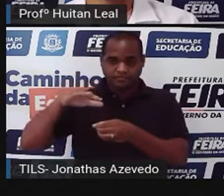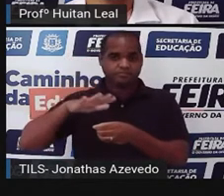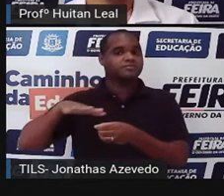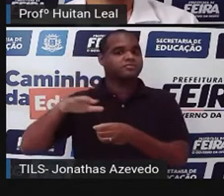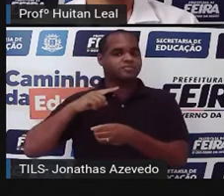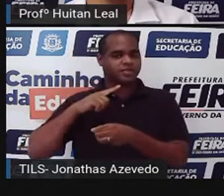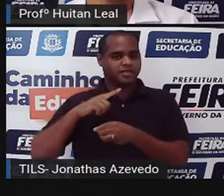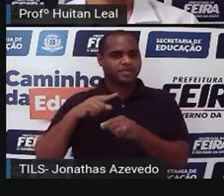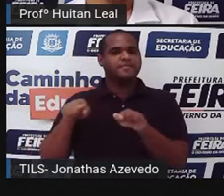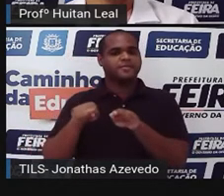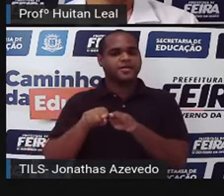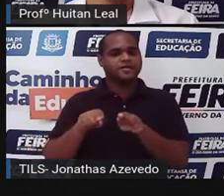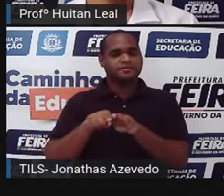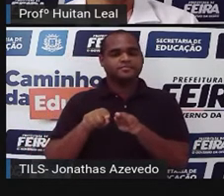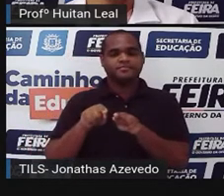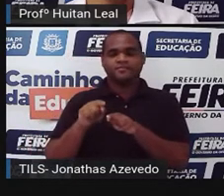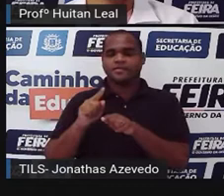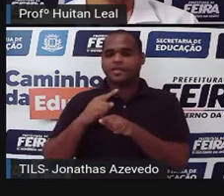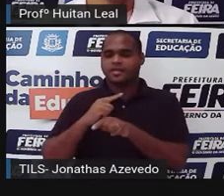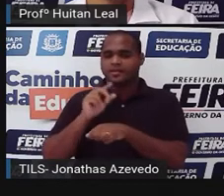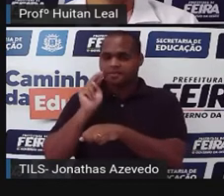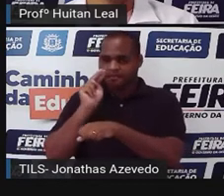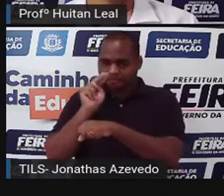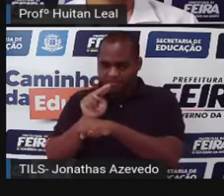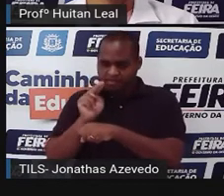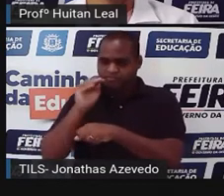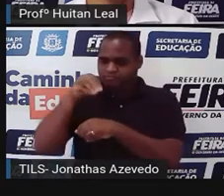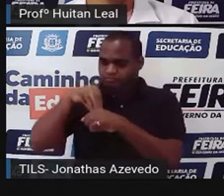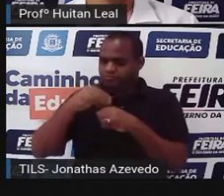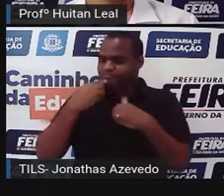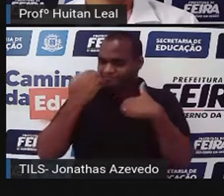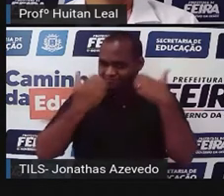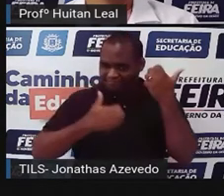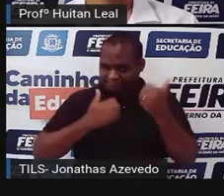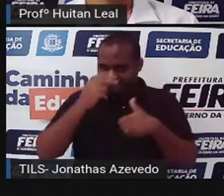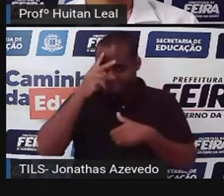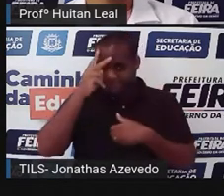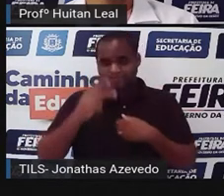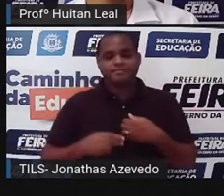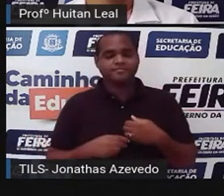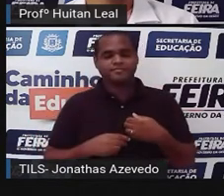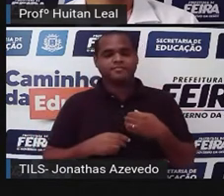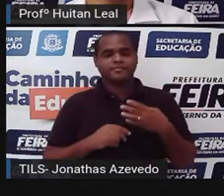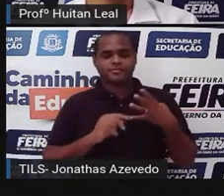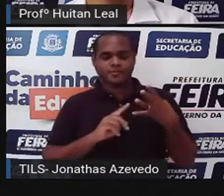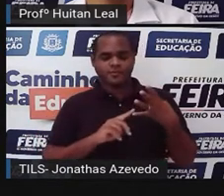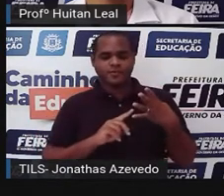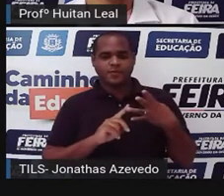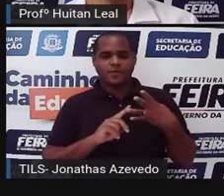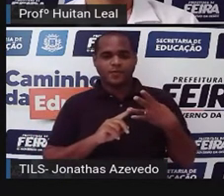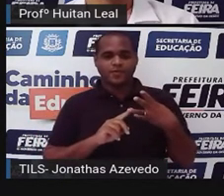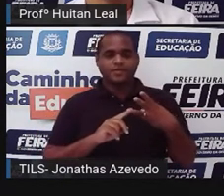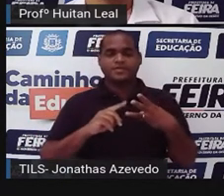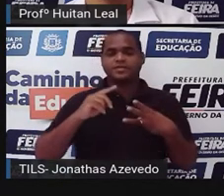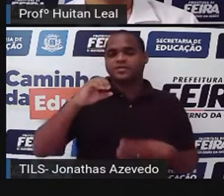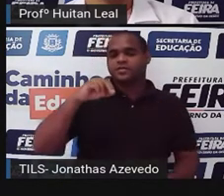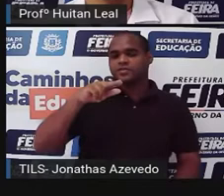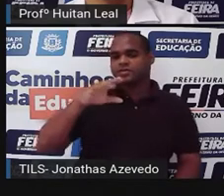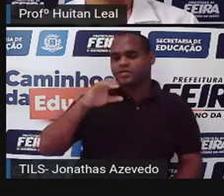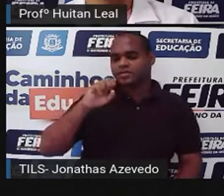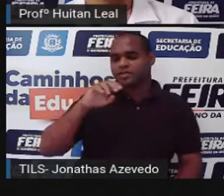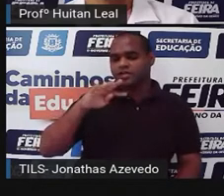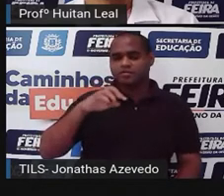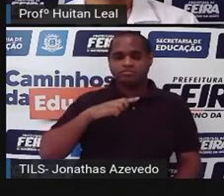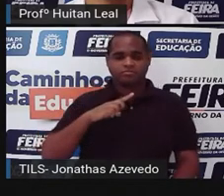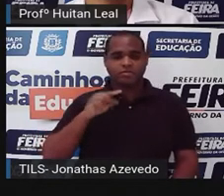personagens. Ele é personagem da história, como o próprio nome diz. E o narrador onisciente, não participa da